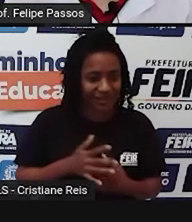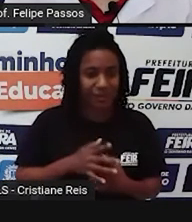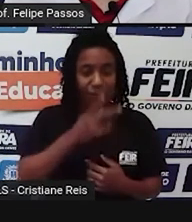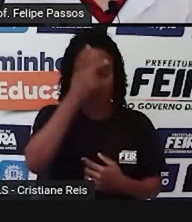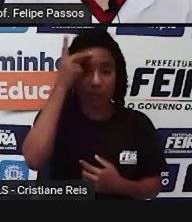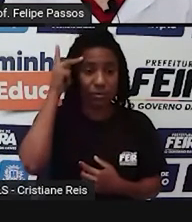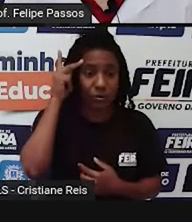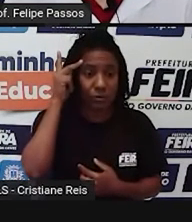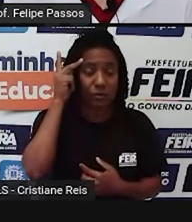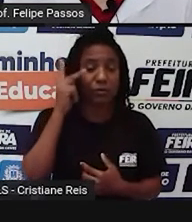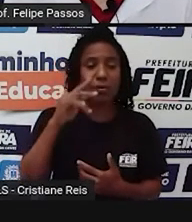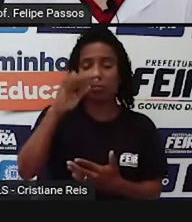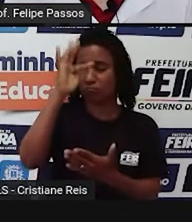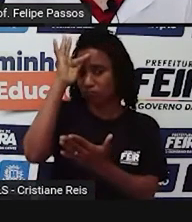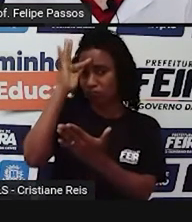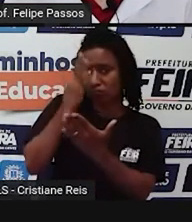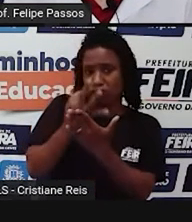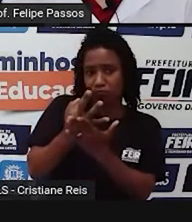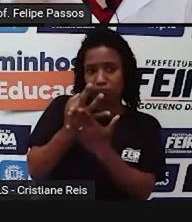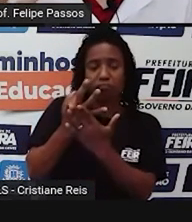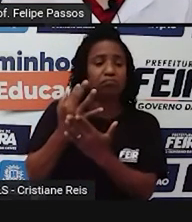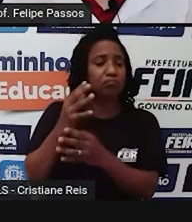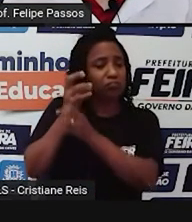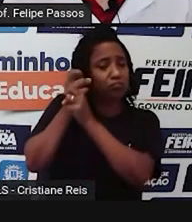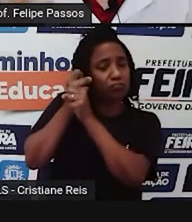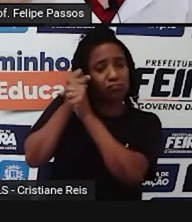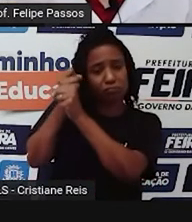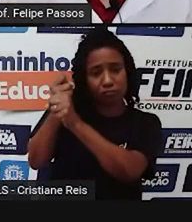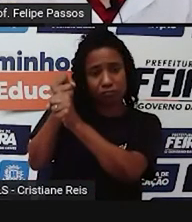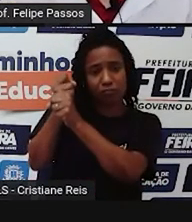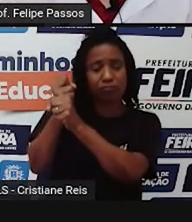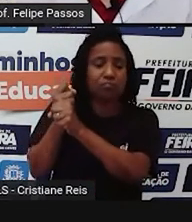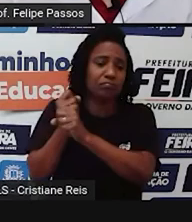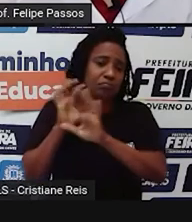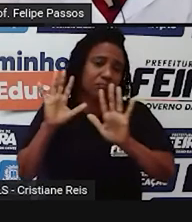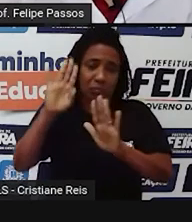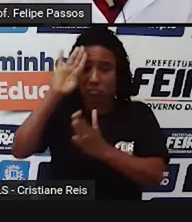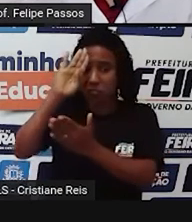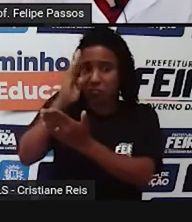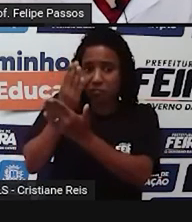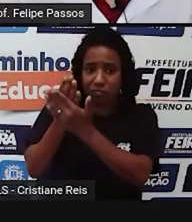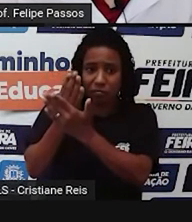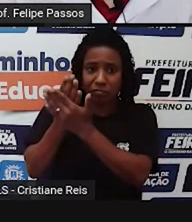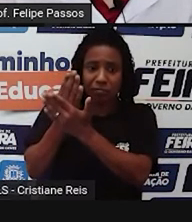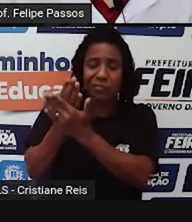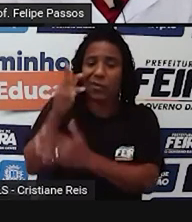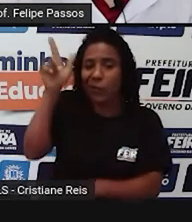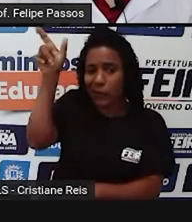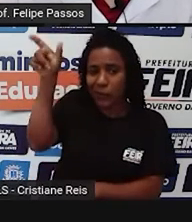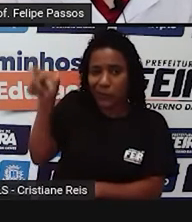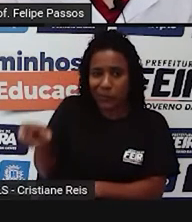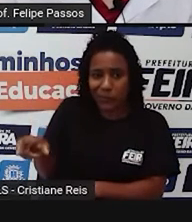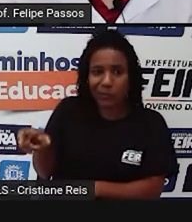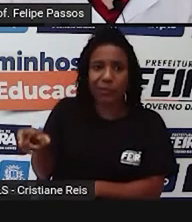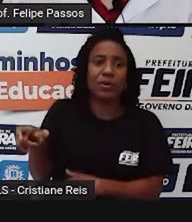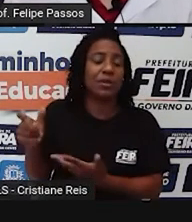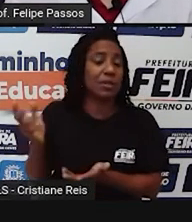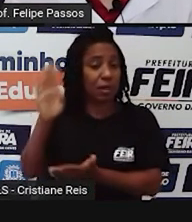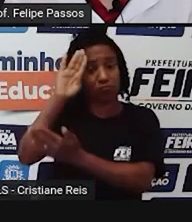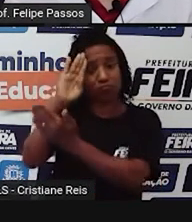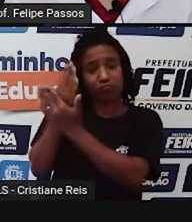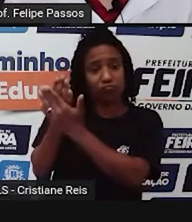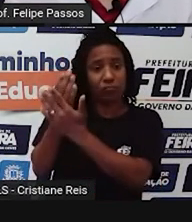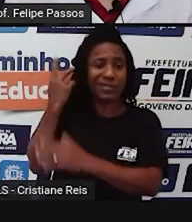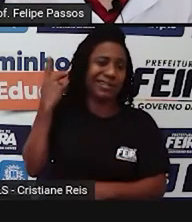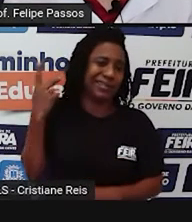indivíduo, lidando, né, dialogando com algo, com alguma entidade, de algum ser divino que ela